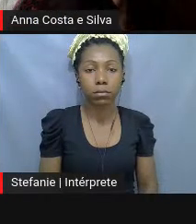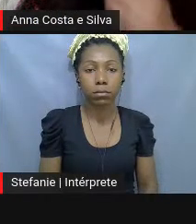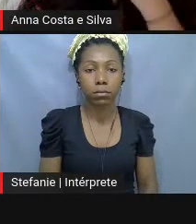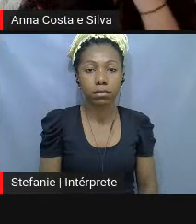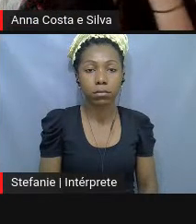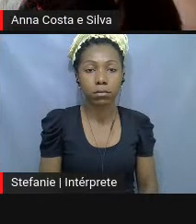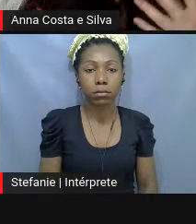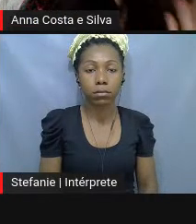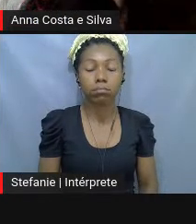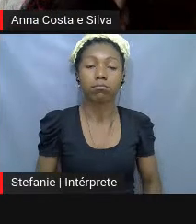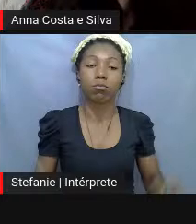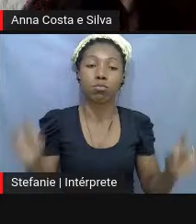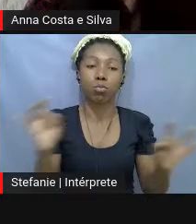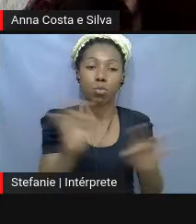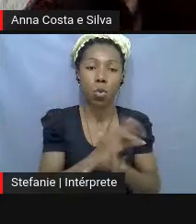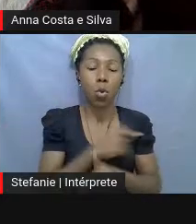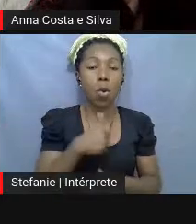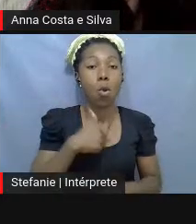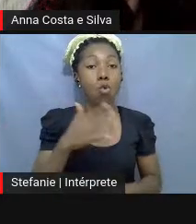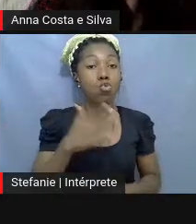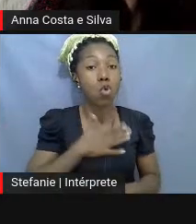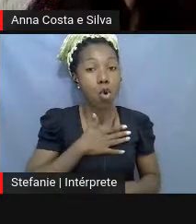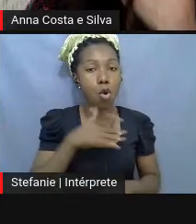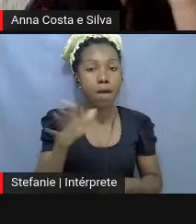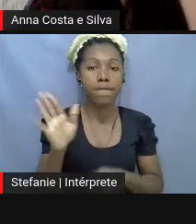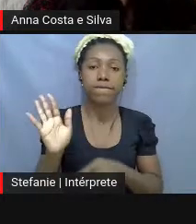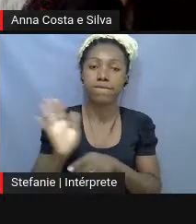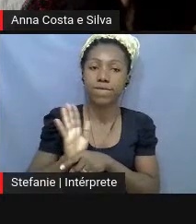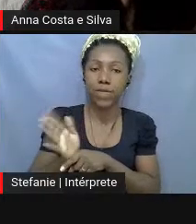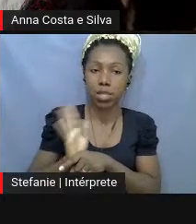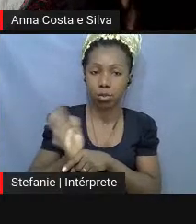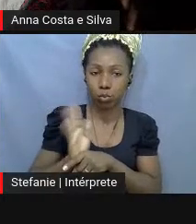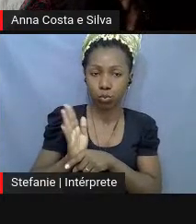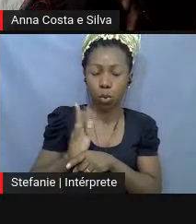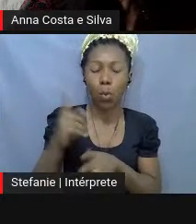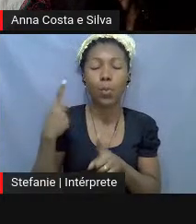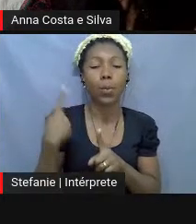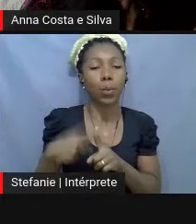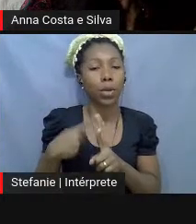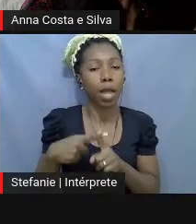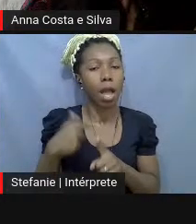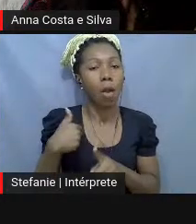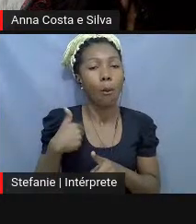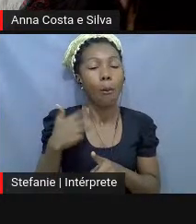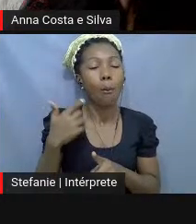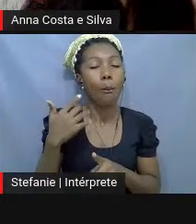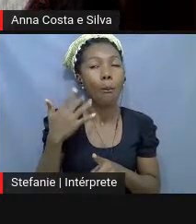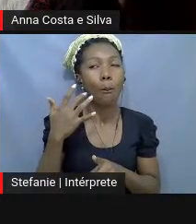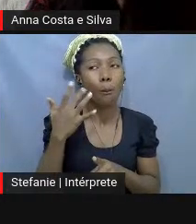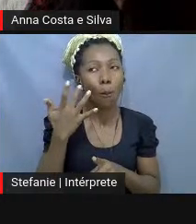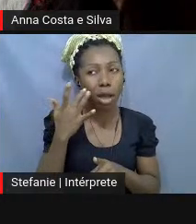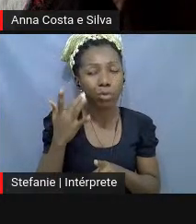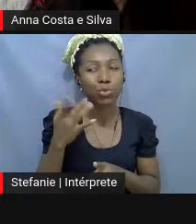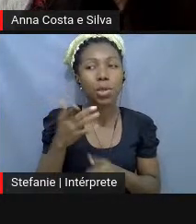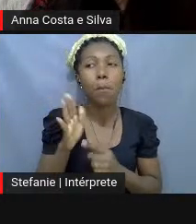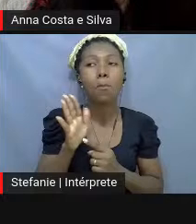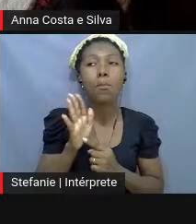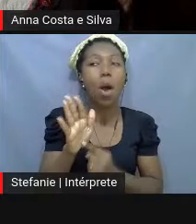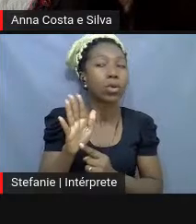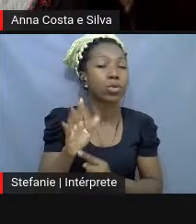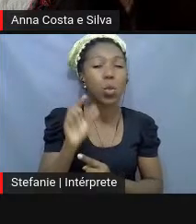Pronto. Eu gosto muito desse vídeo porque eu acho que ele coloca uma questão